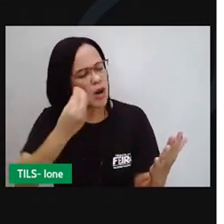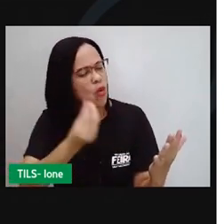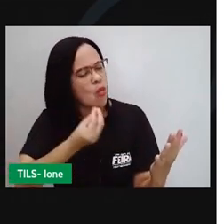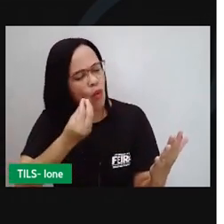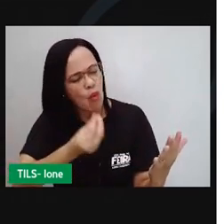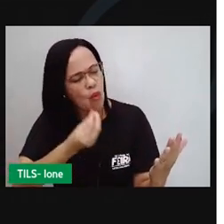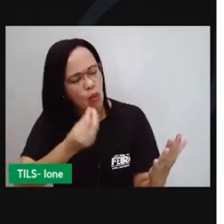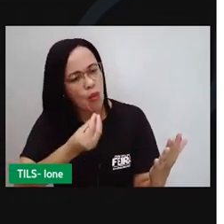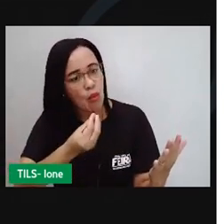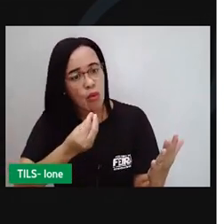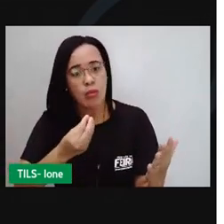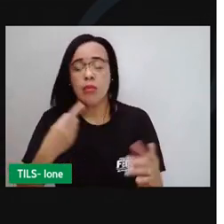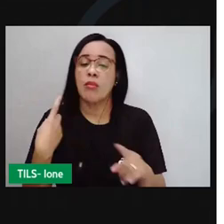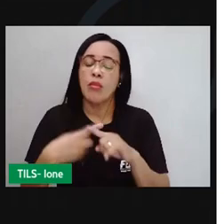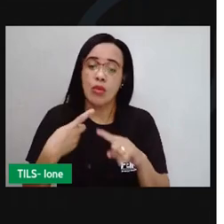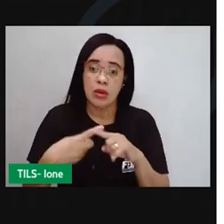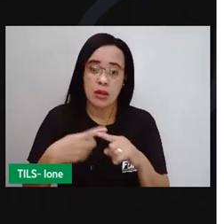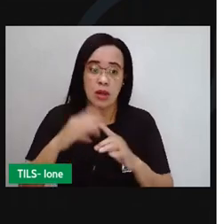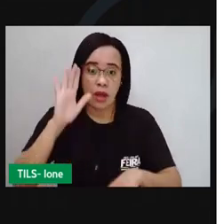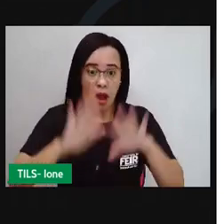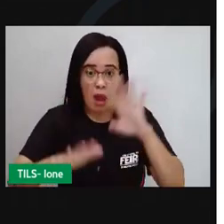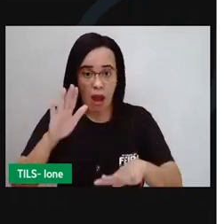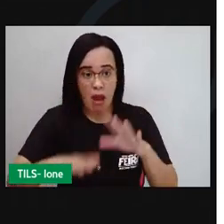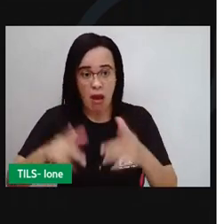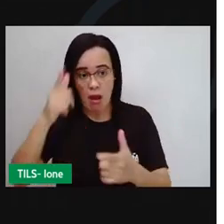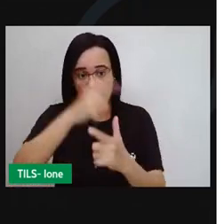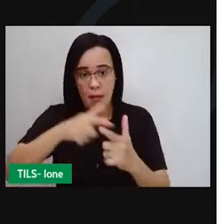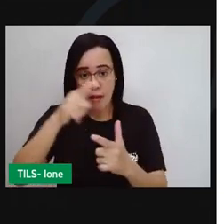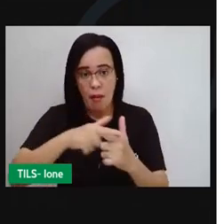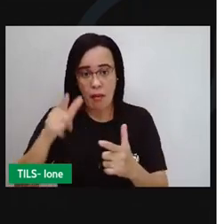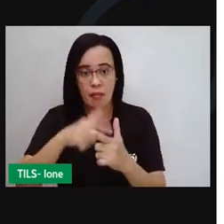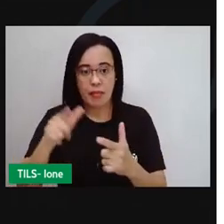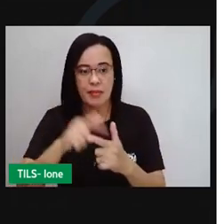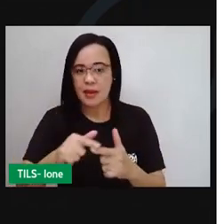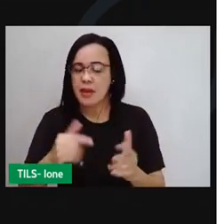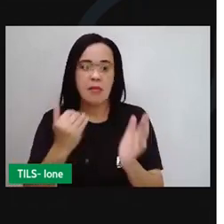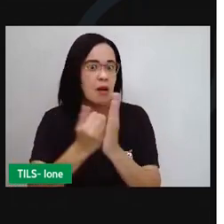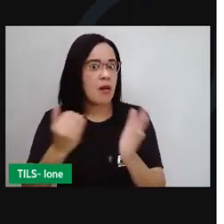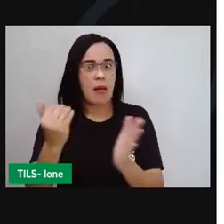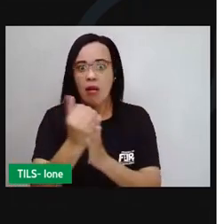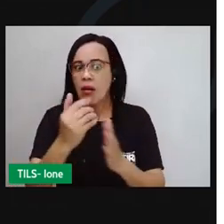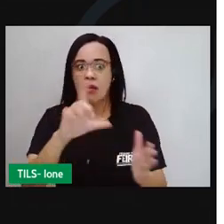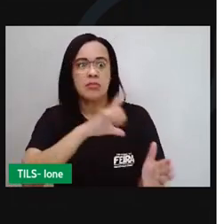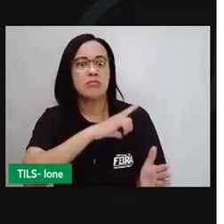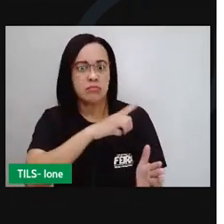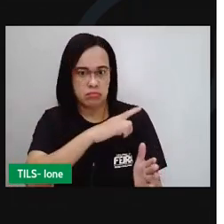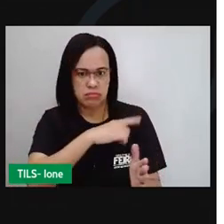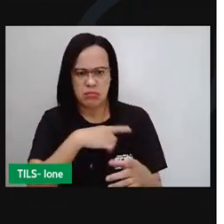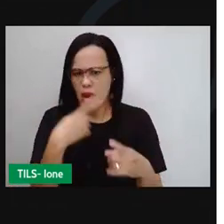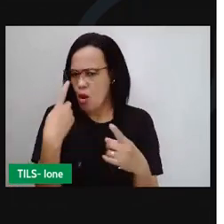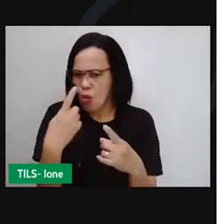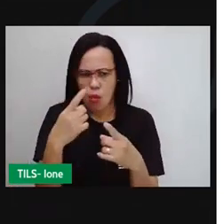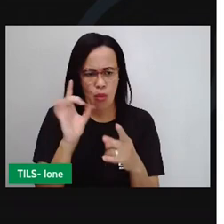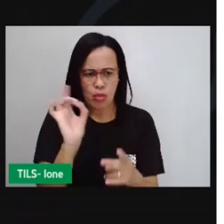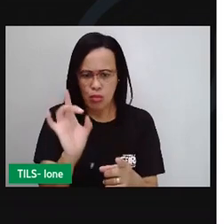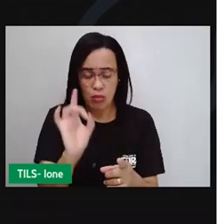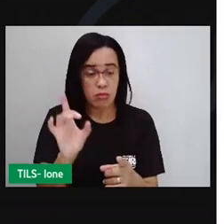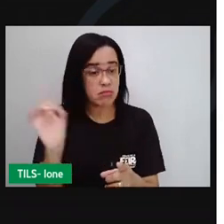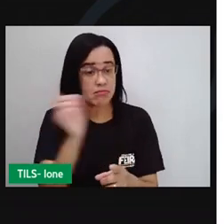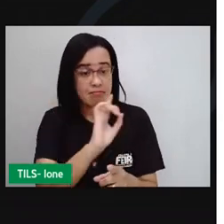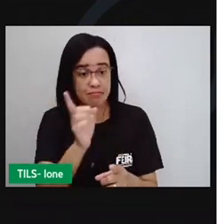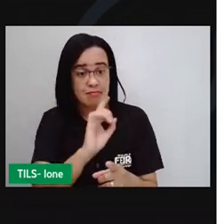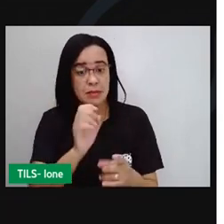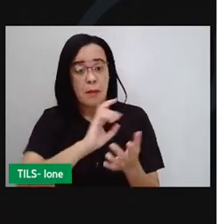problemas utilizam mais de uma operação ou podem utilizar uma operação apenas. Mas é muito importante entender,